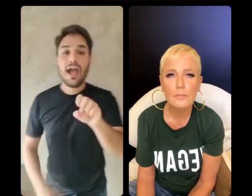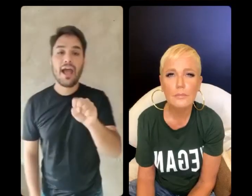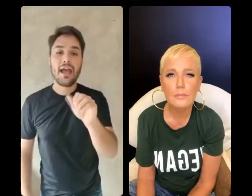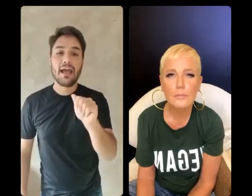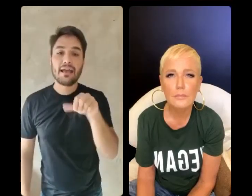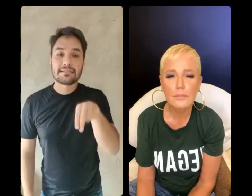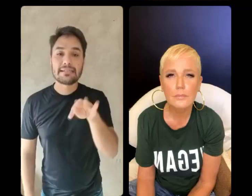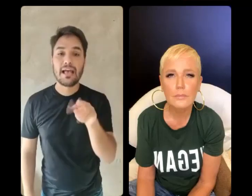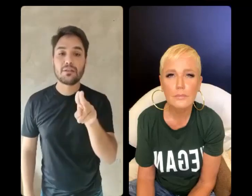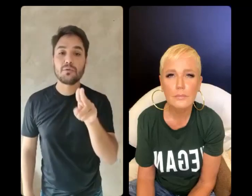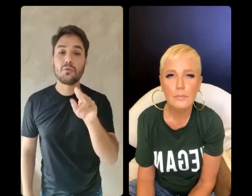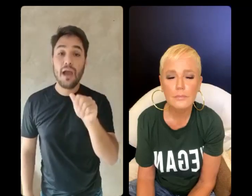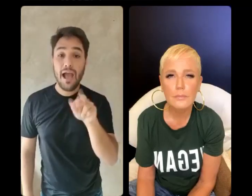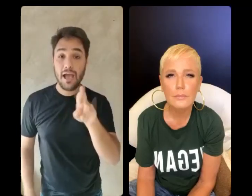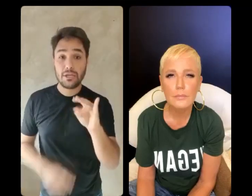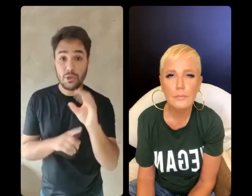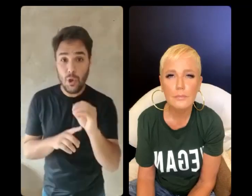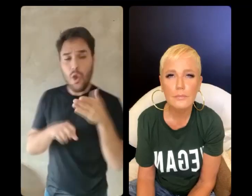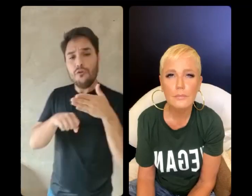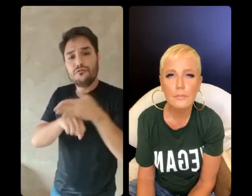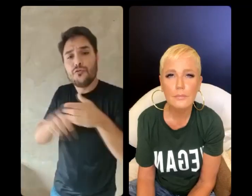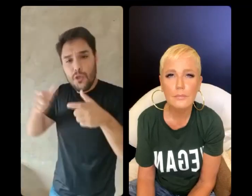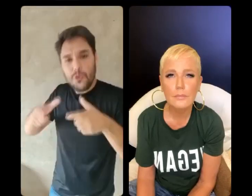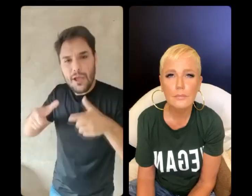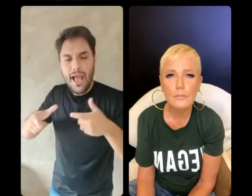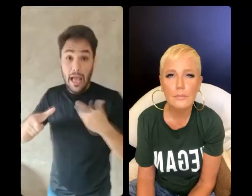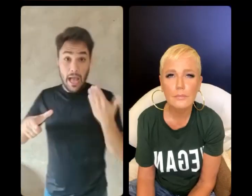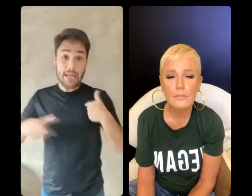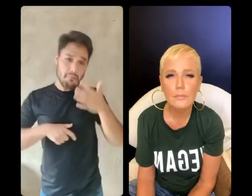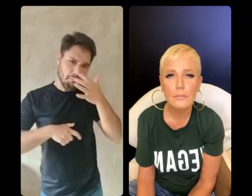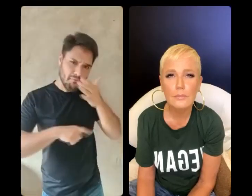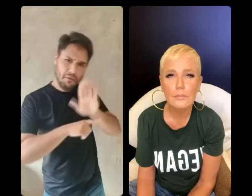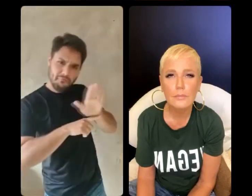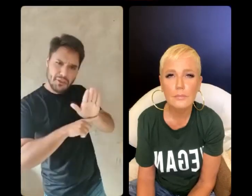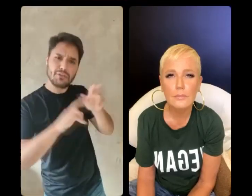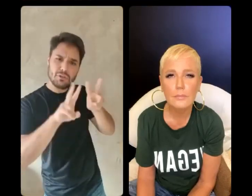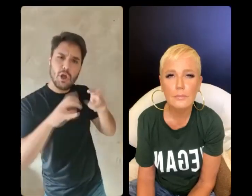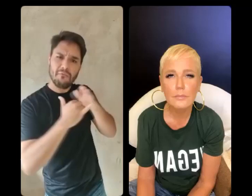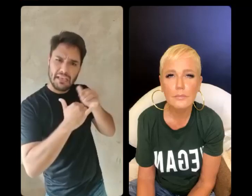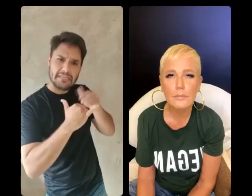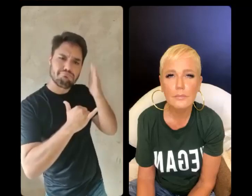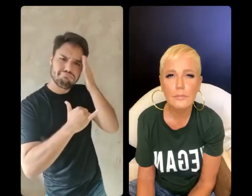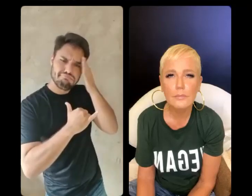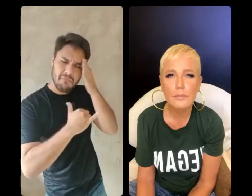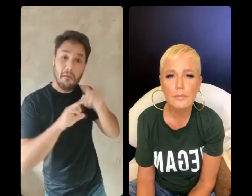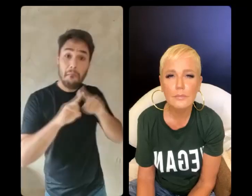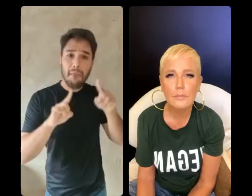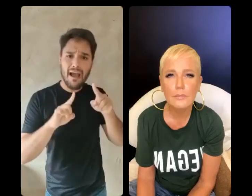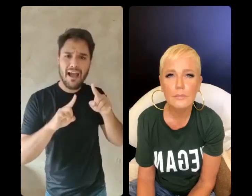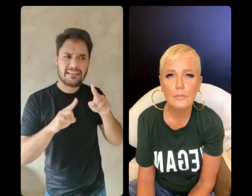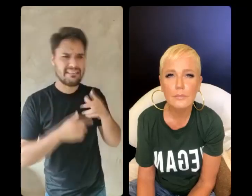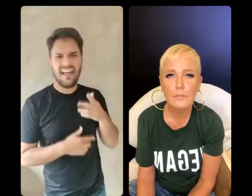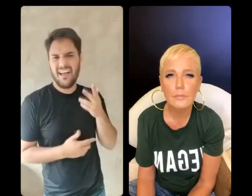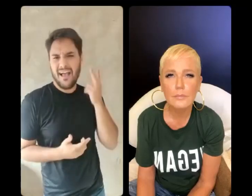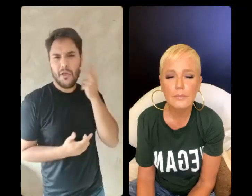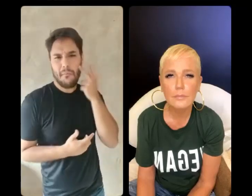Eu tinha visto, já tinha assistido os documentários, tal, e eu já sabia, né? Falaram, não, isso não acontece, é normal. Só que